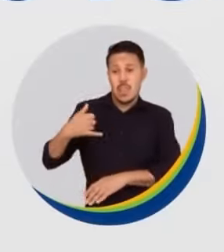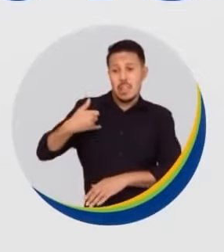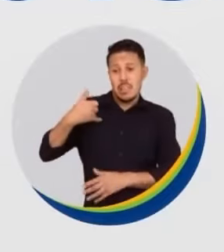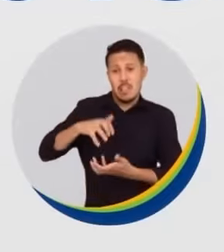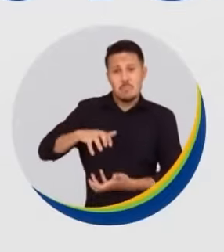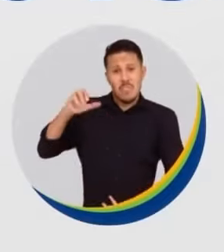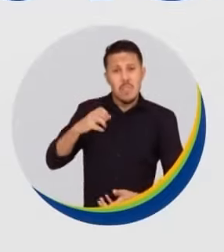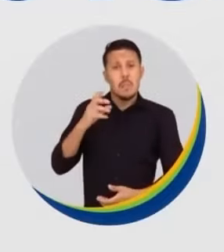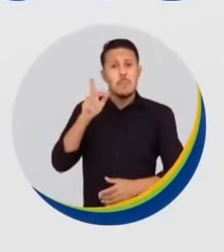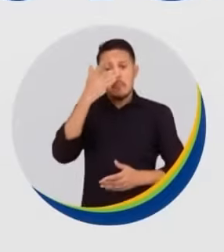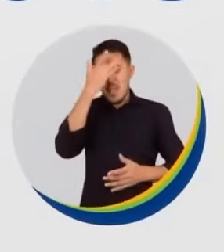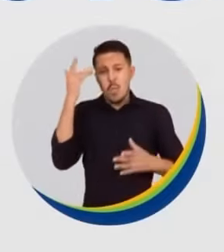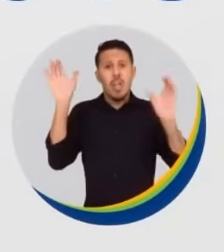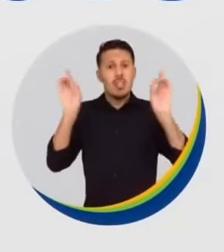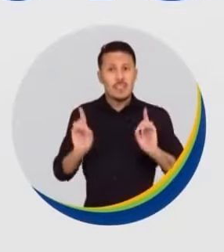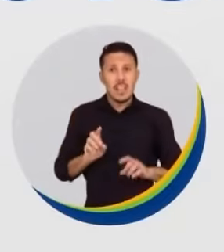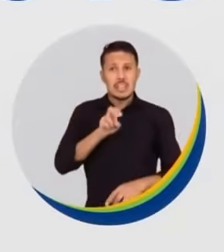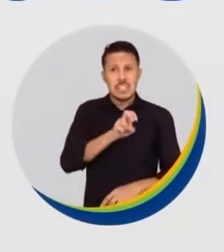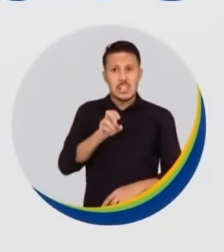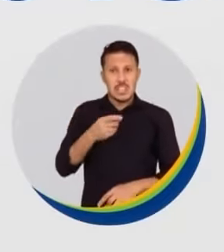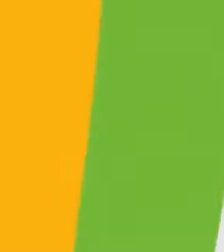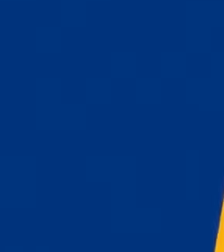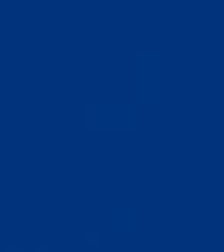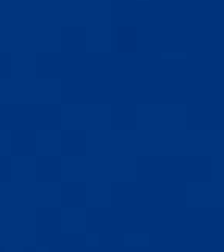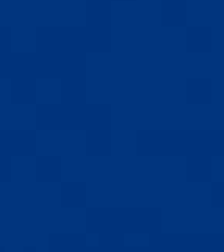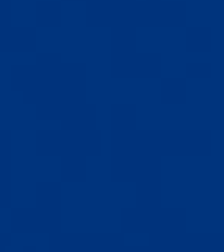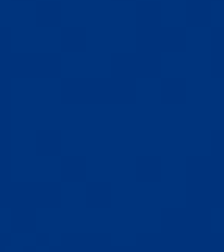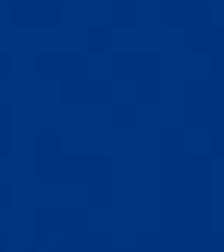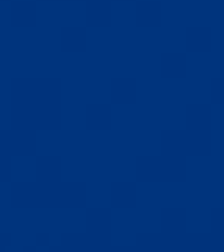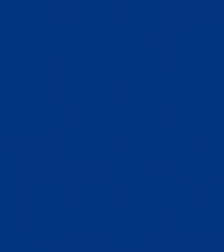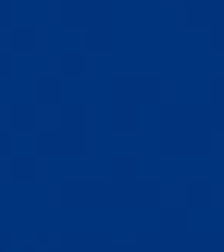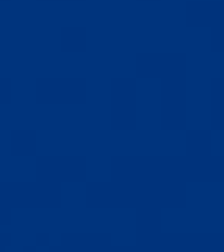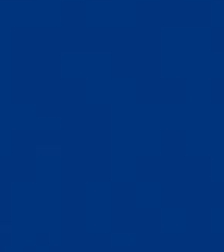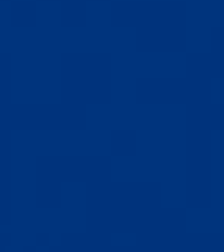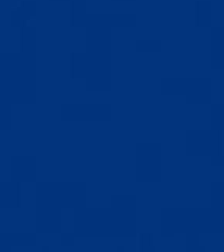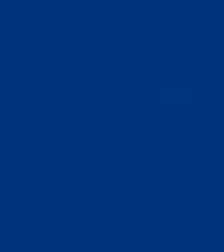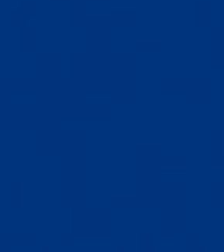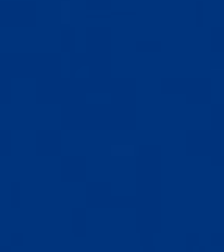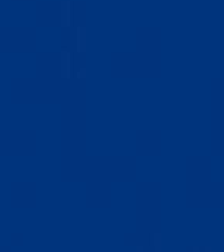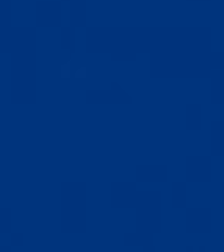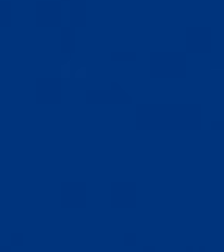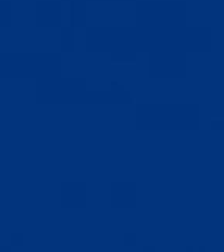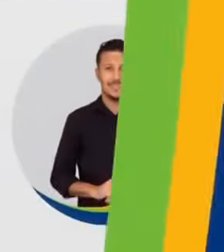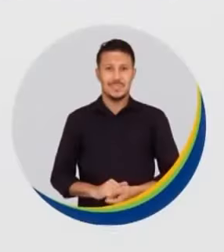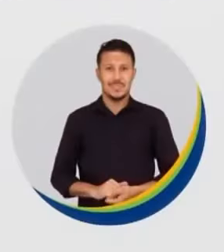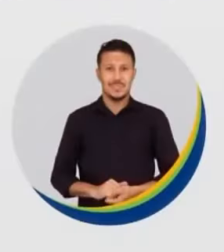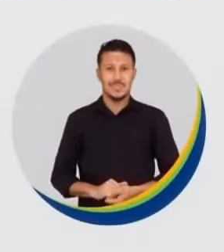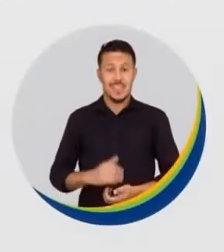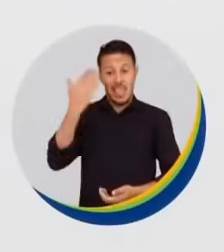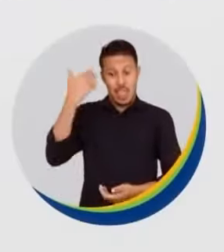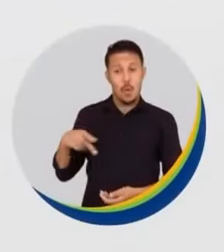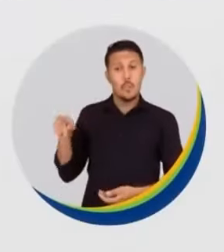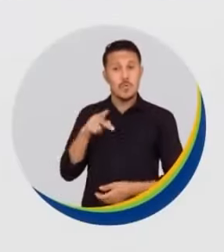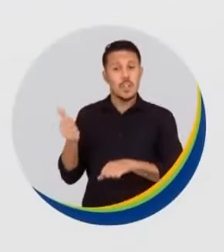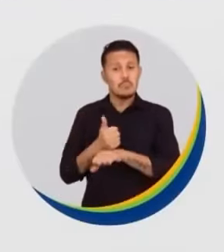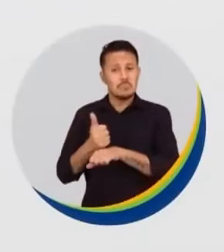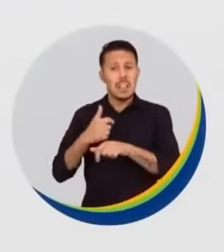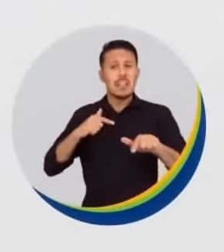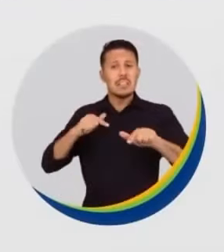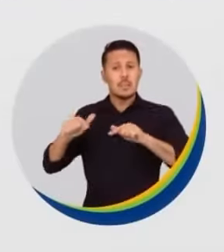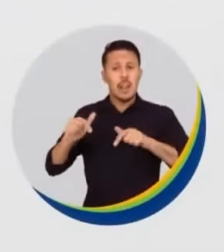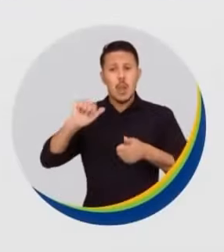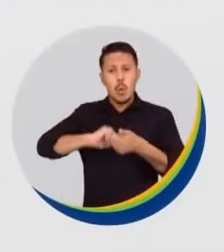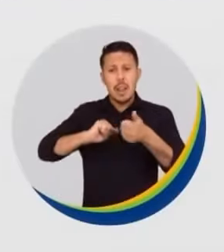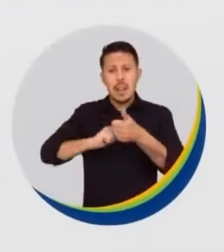PCD. Vote 550-18. PSD 55. Sou professor e quero aumentar a